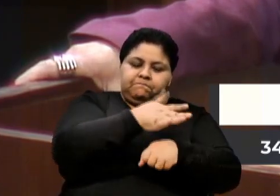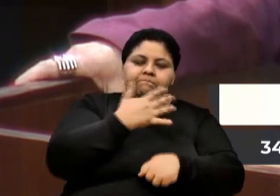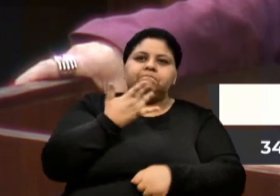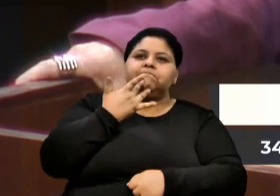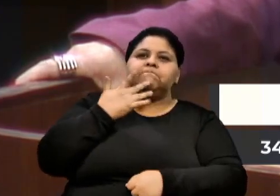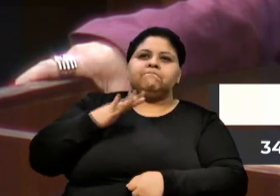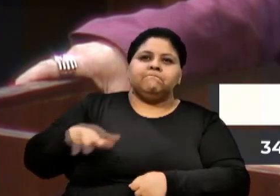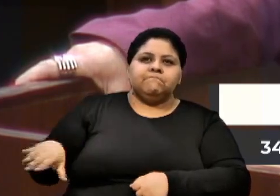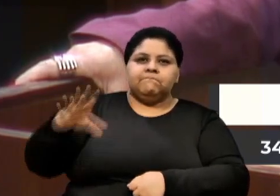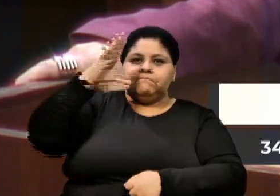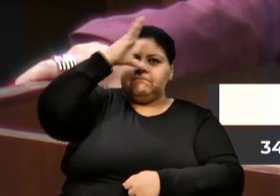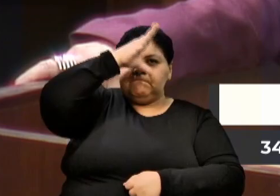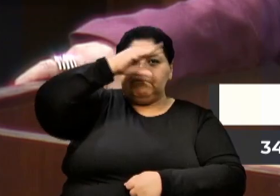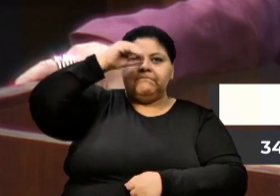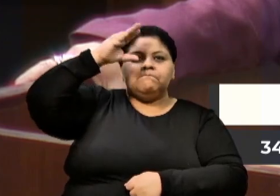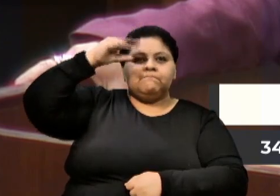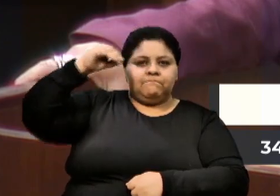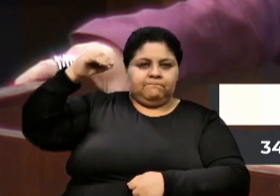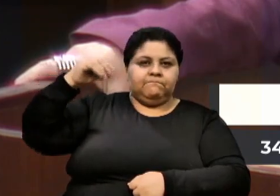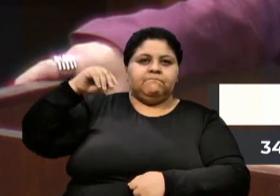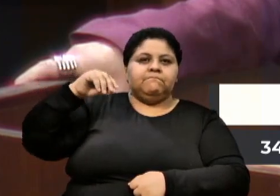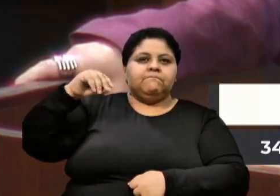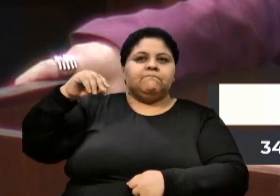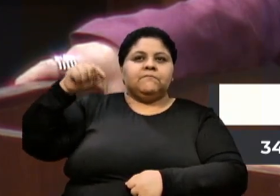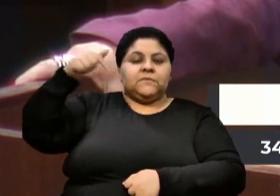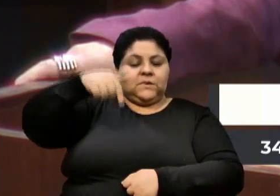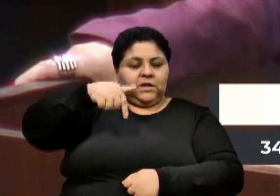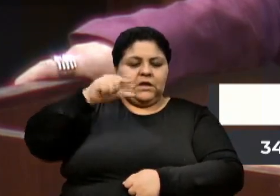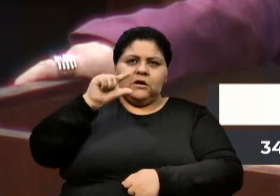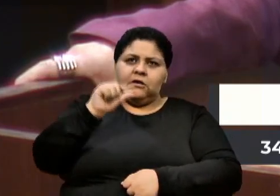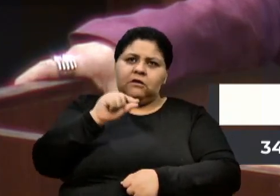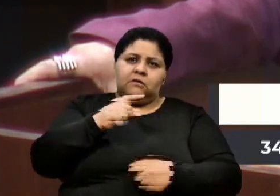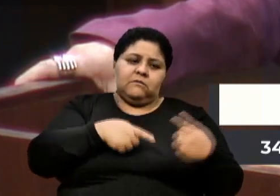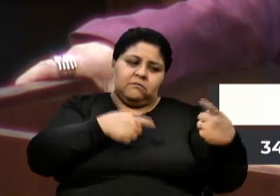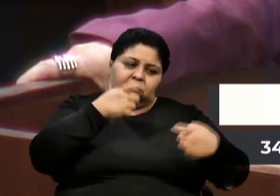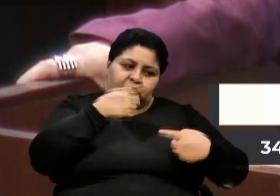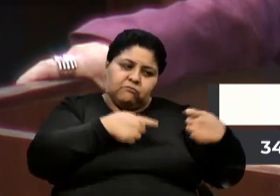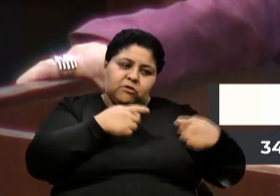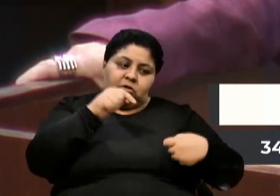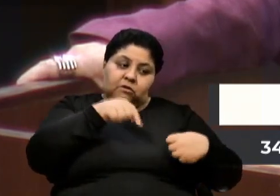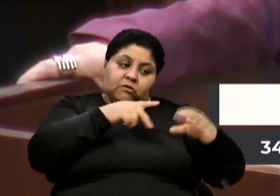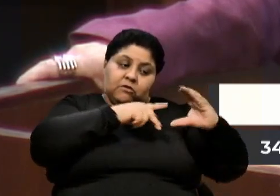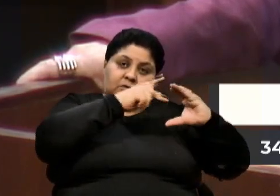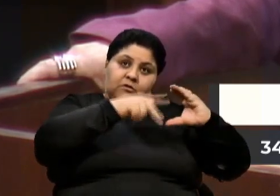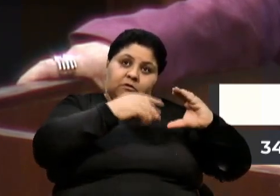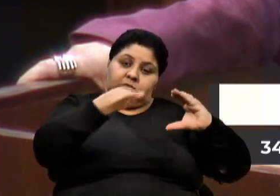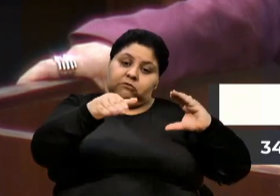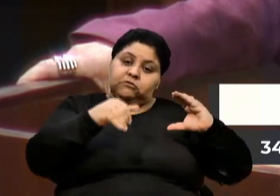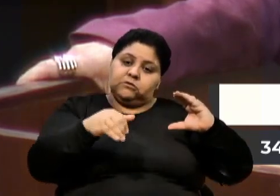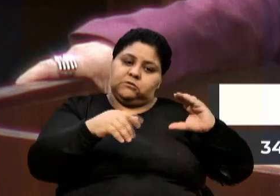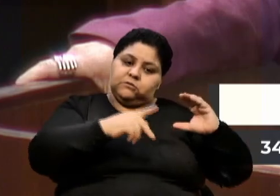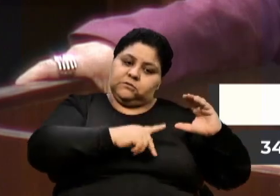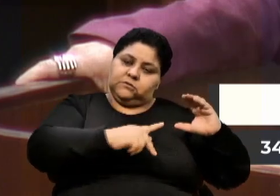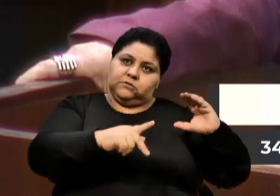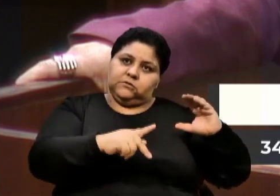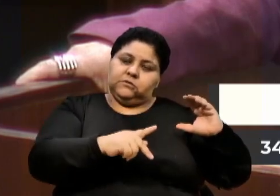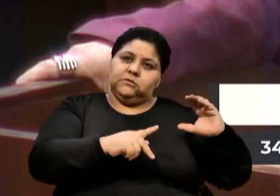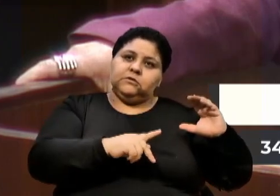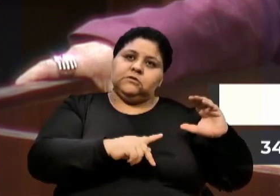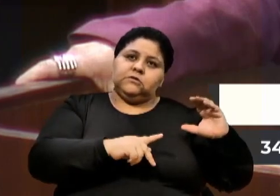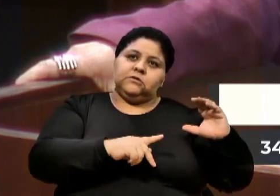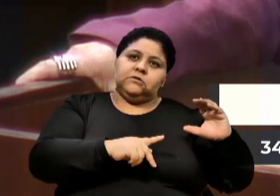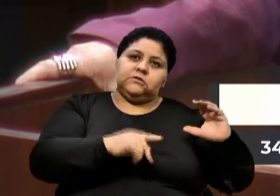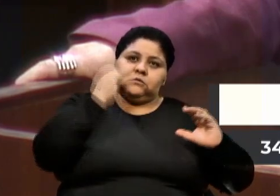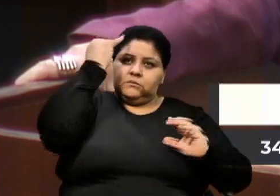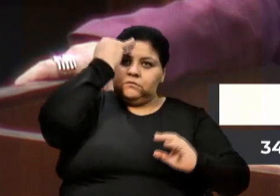adolescentes. Nós tivemos há pouco um debate aqui nessa casa, chamada pelo presidente da Câmara, o vereador José